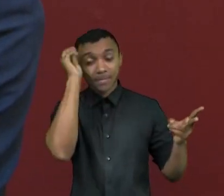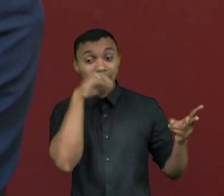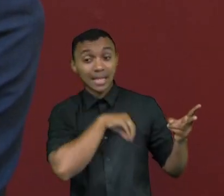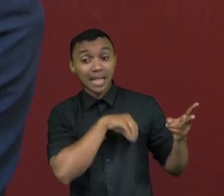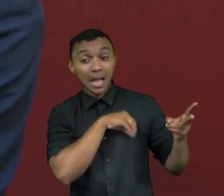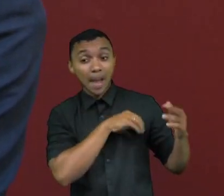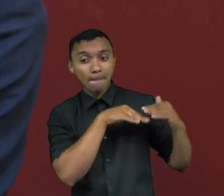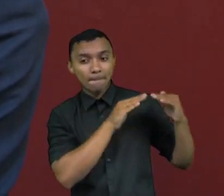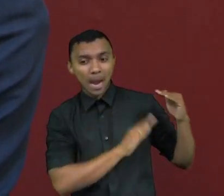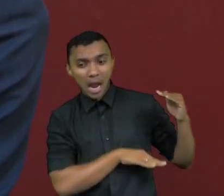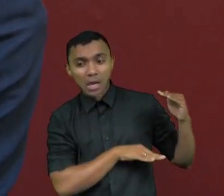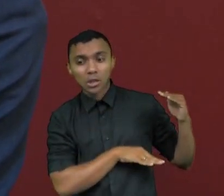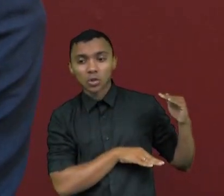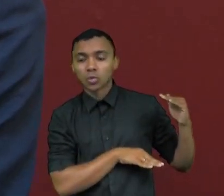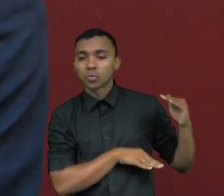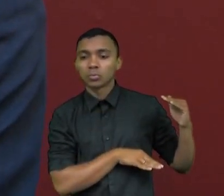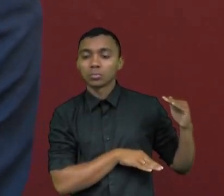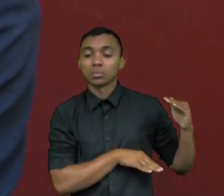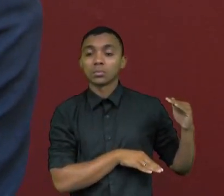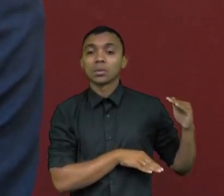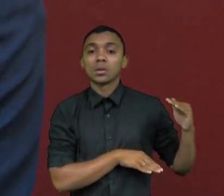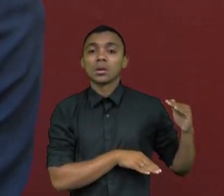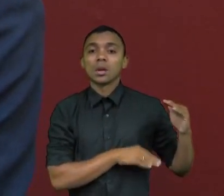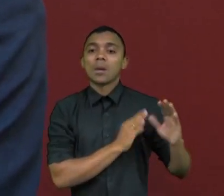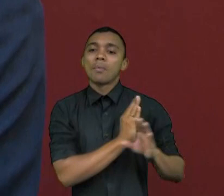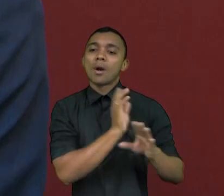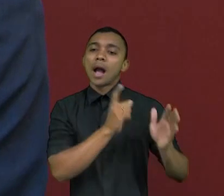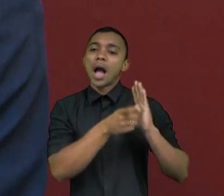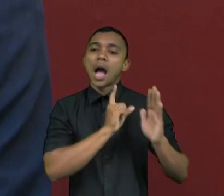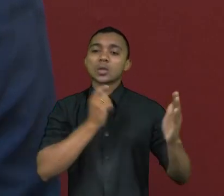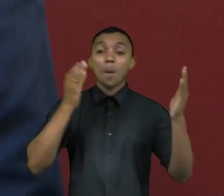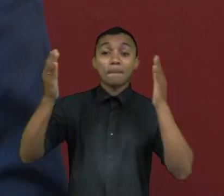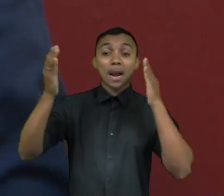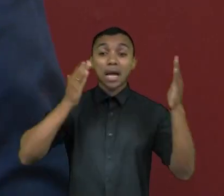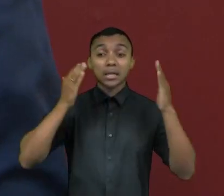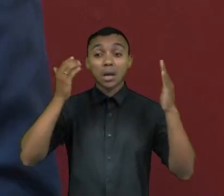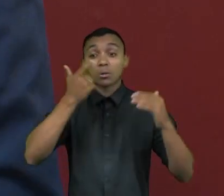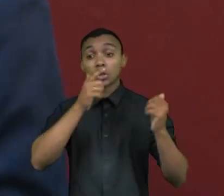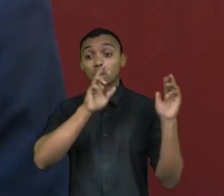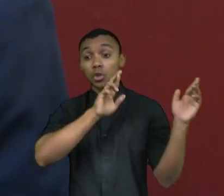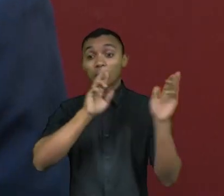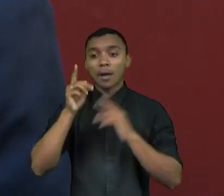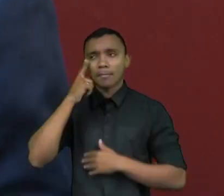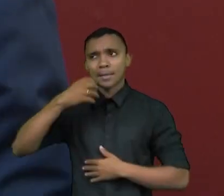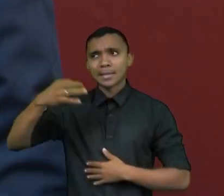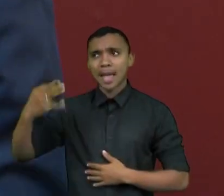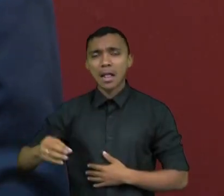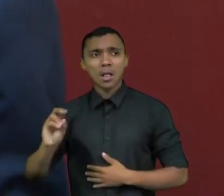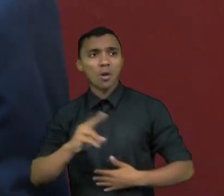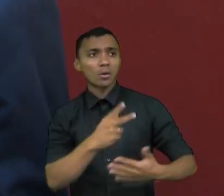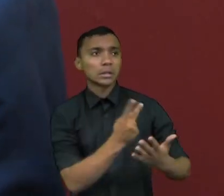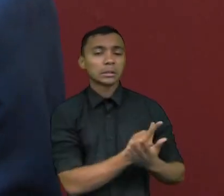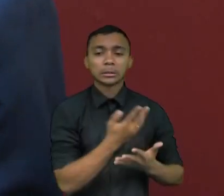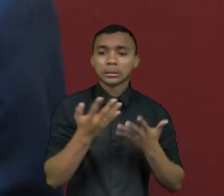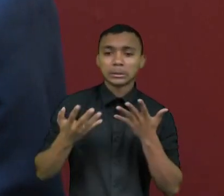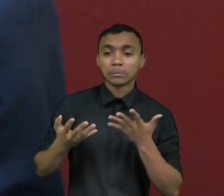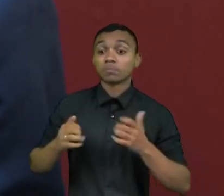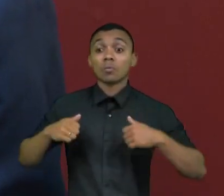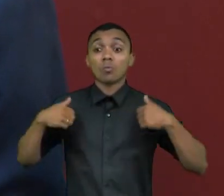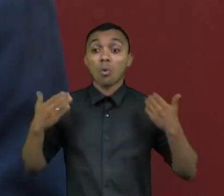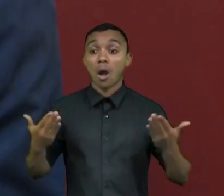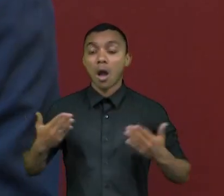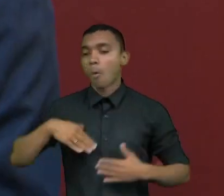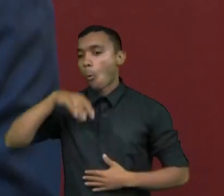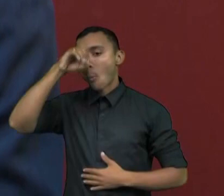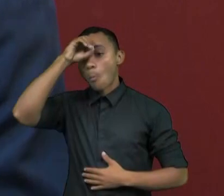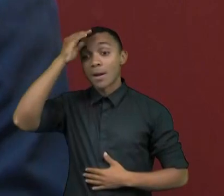com um percentual um pouco abaixo. Porque usavam bases de dados diferentes. Qual está certo, qual está errado? Não dá para saber por